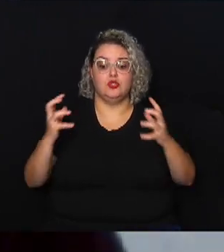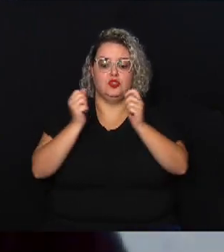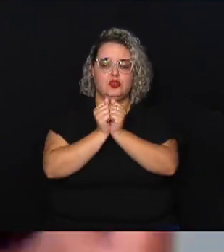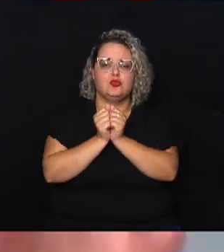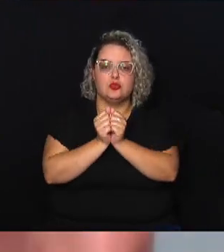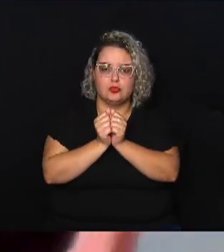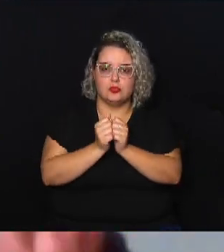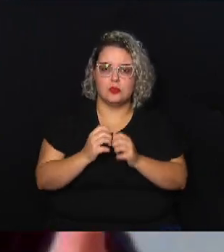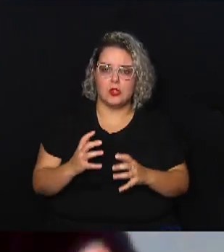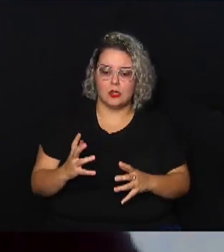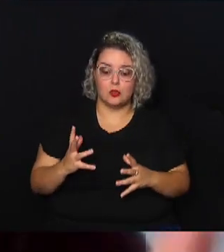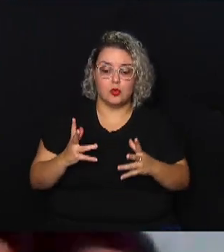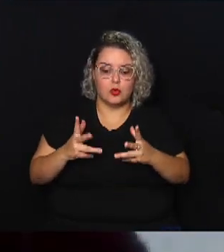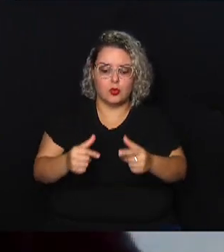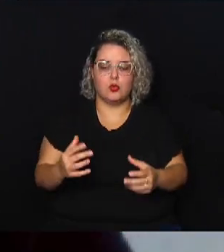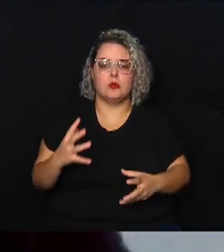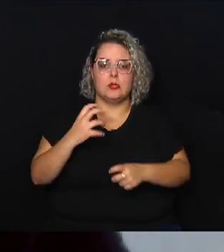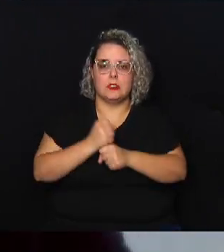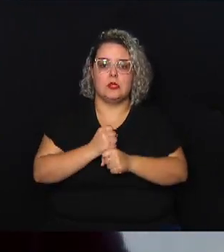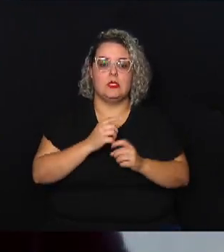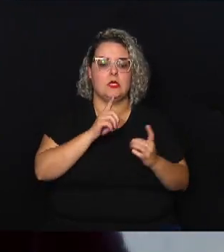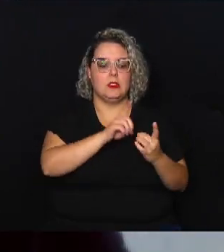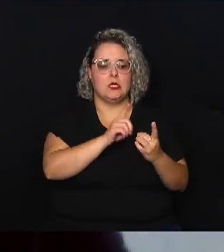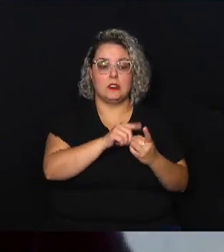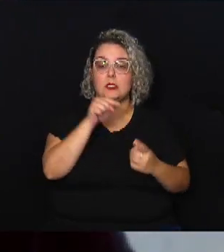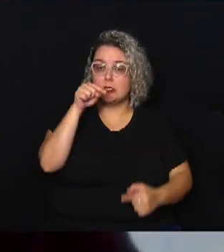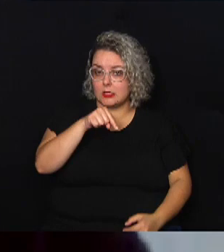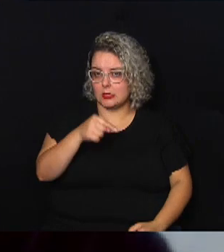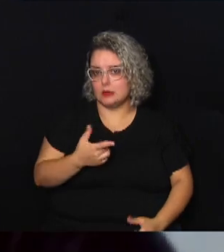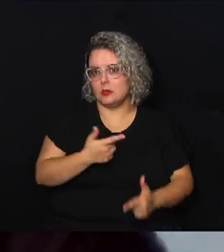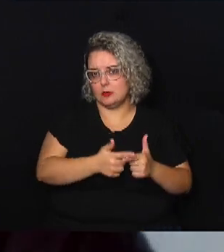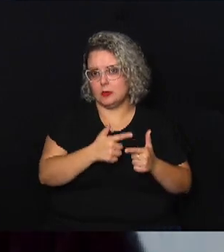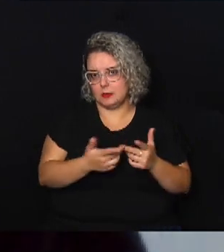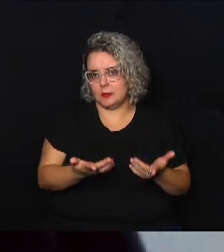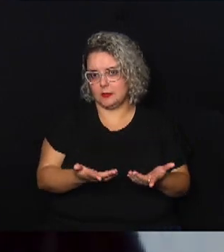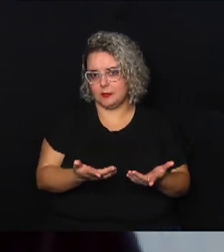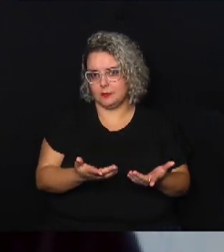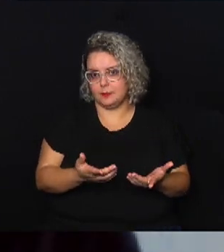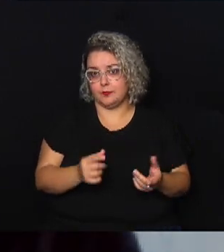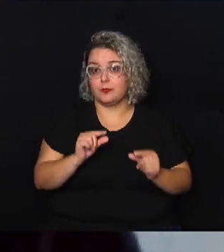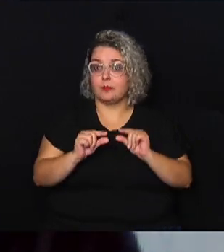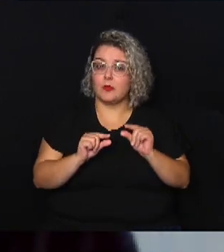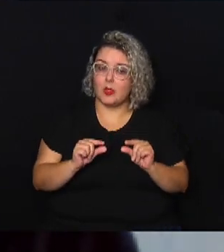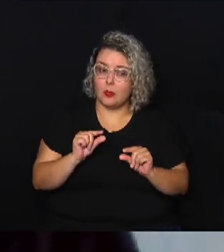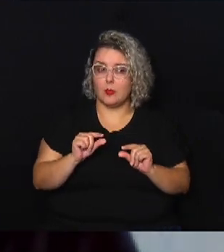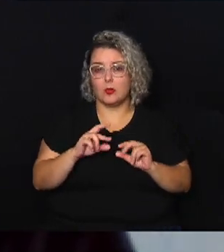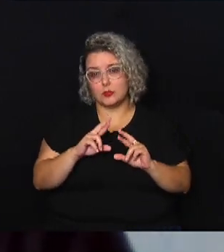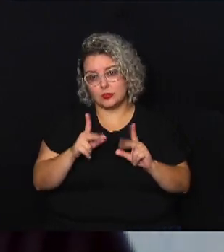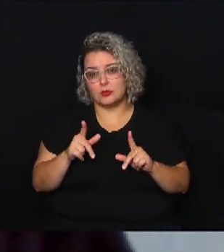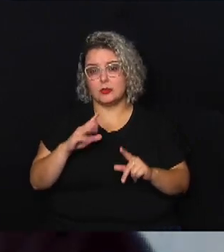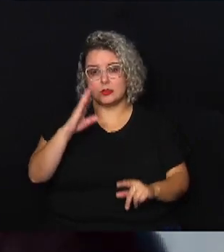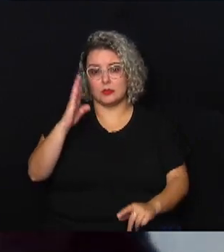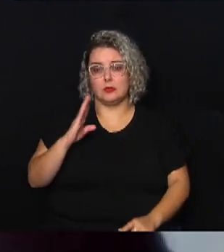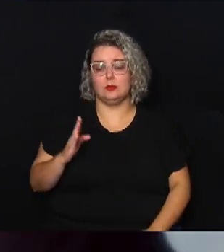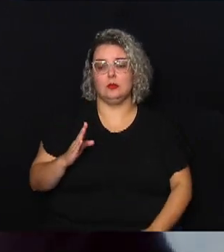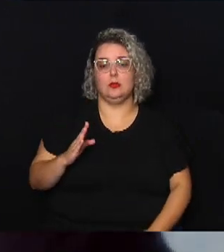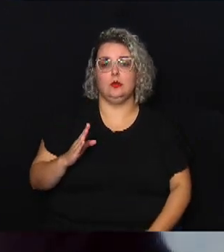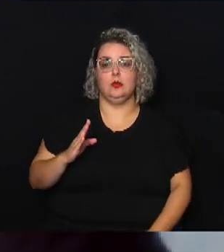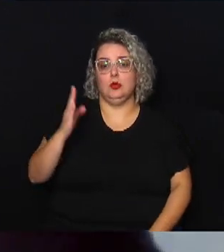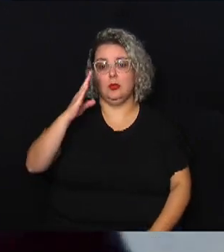atender sem mais delongas aquele caso que é um pouco diferente aqui do Brasil o Brasil é um muito